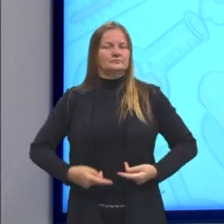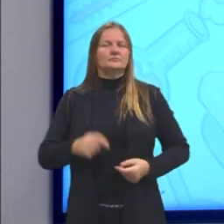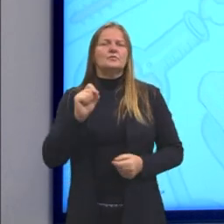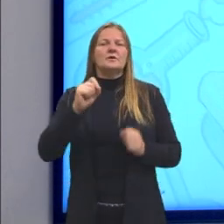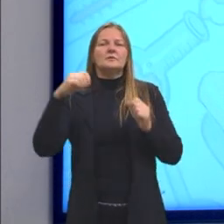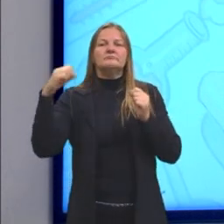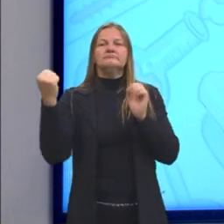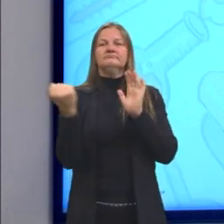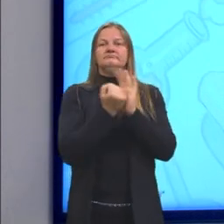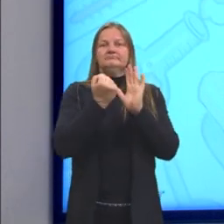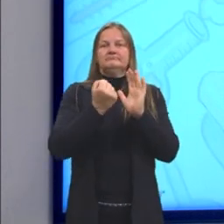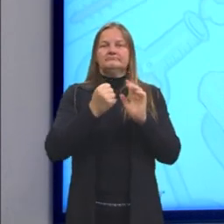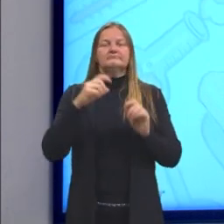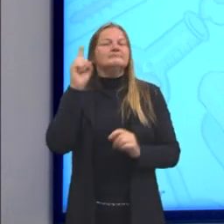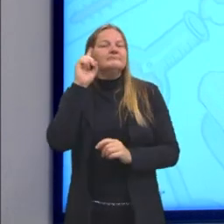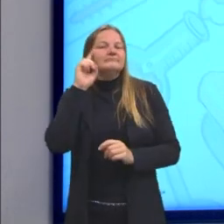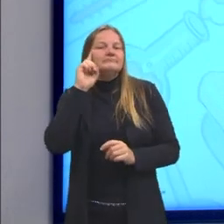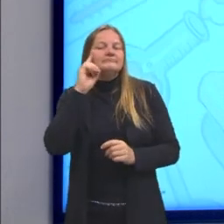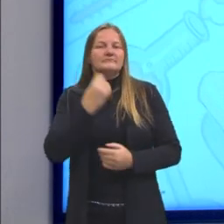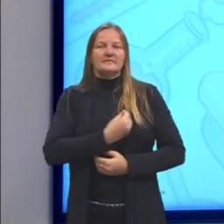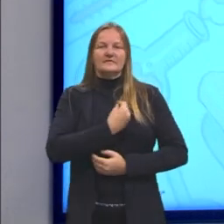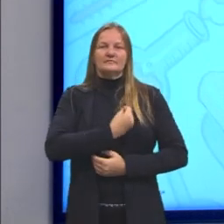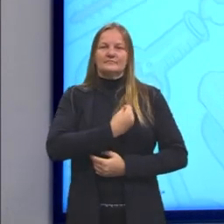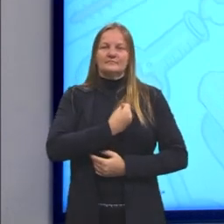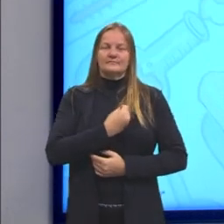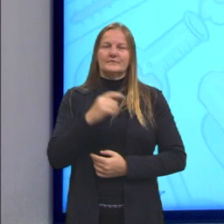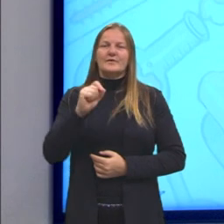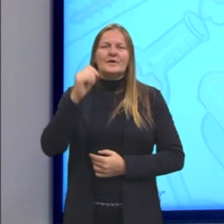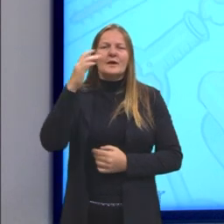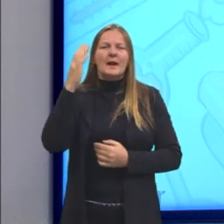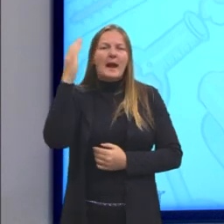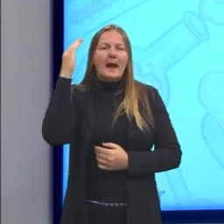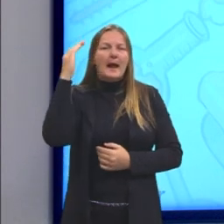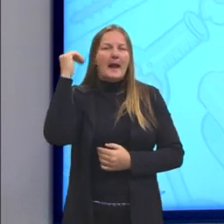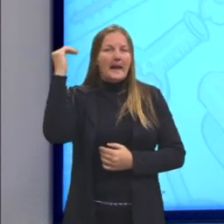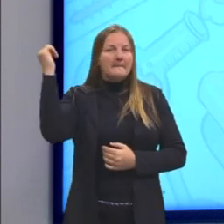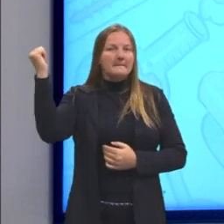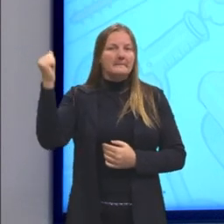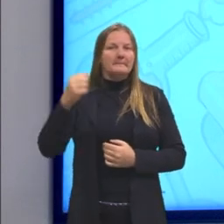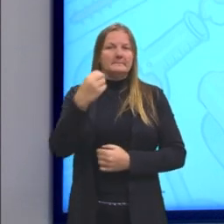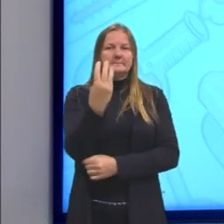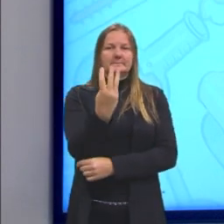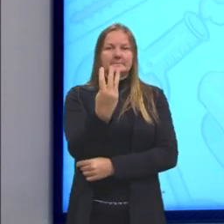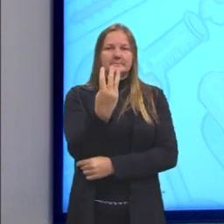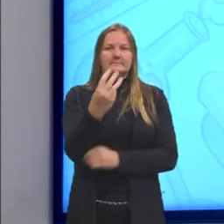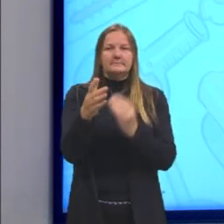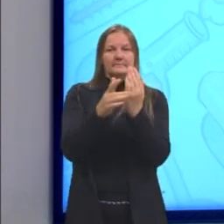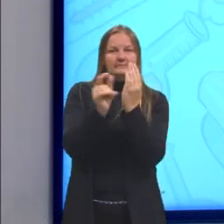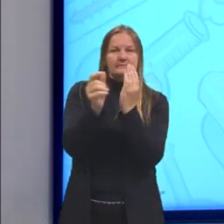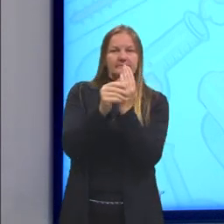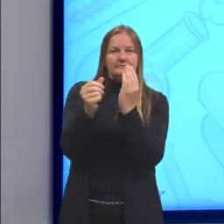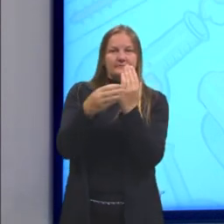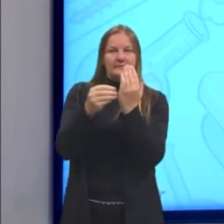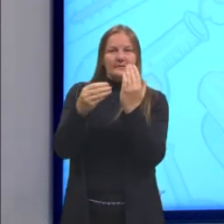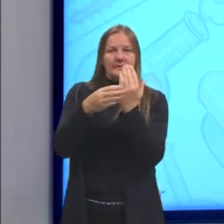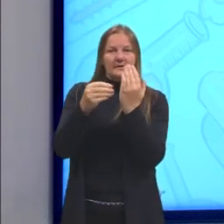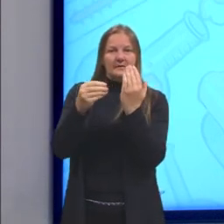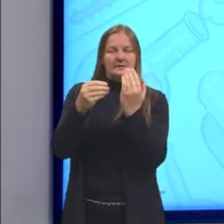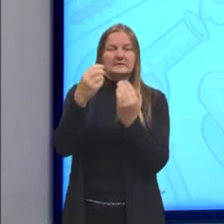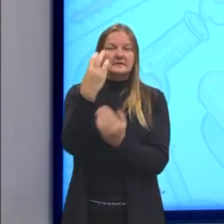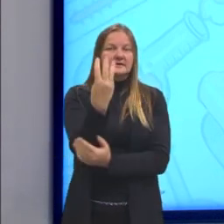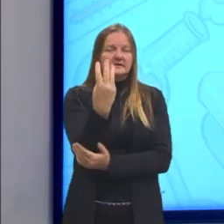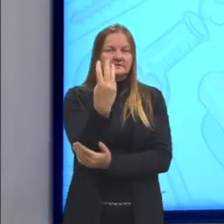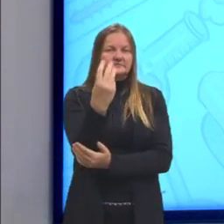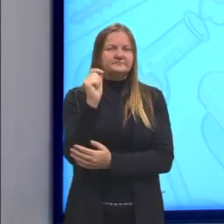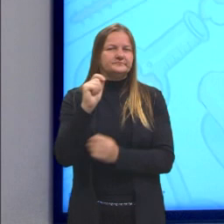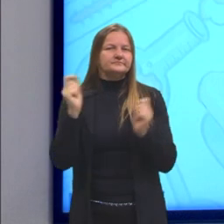impacta no nosso dia a dia. E a habilidade 3 dessa competência, ela está, então,